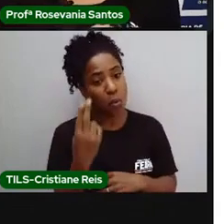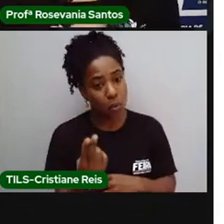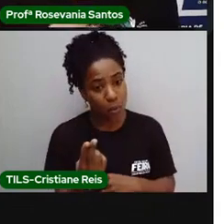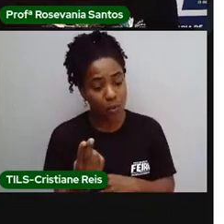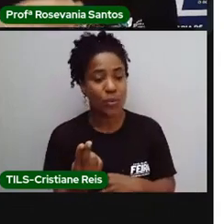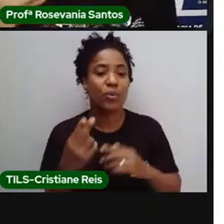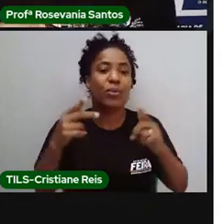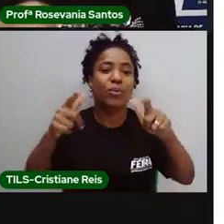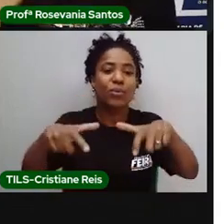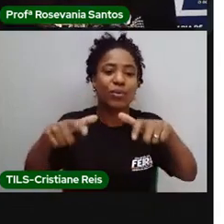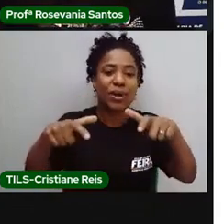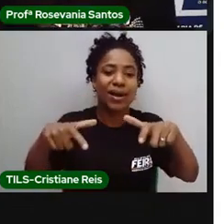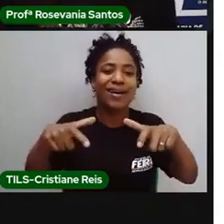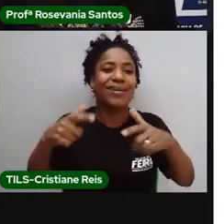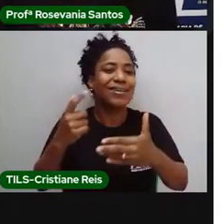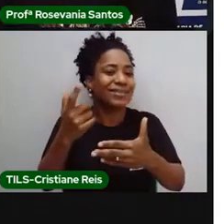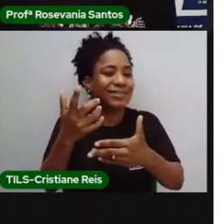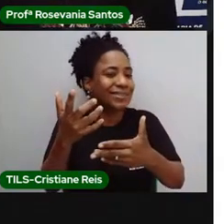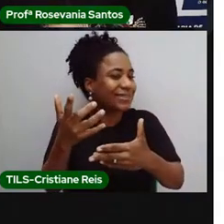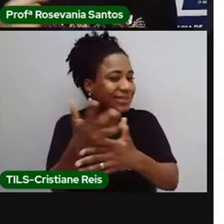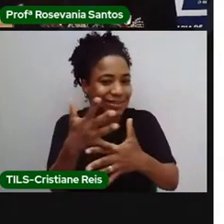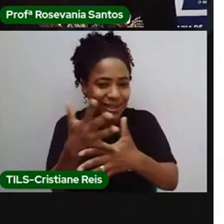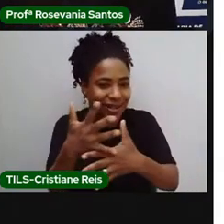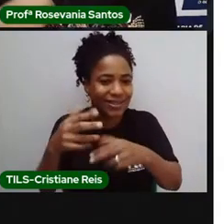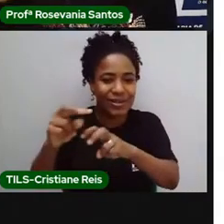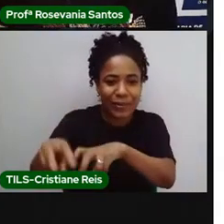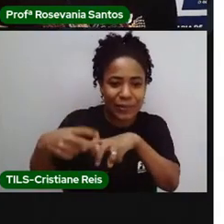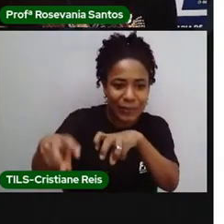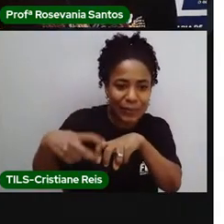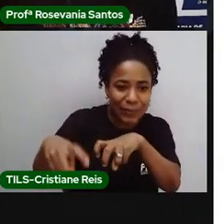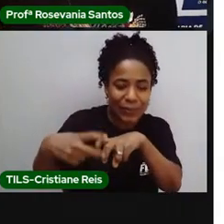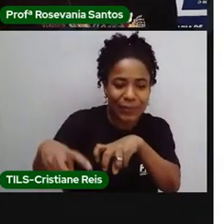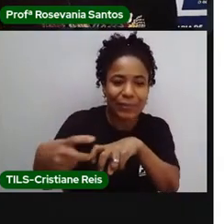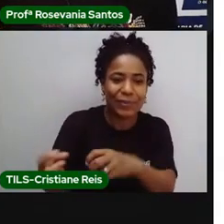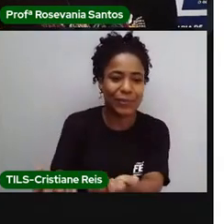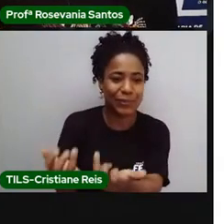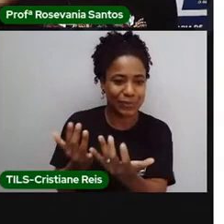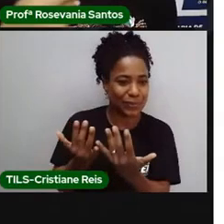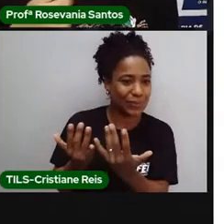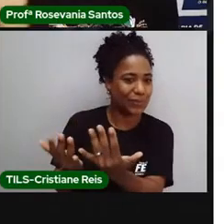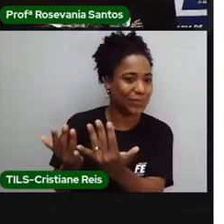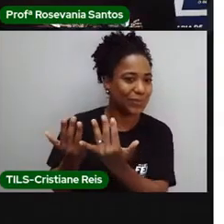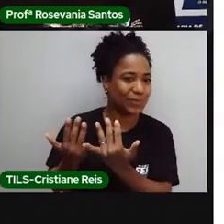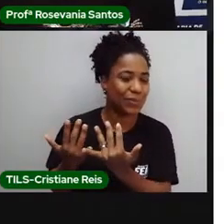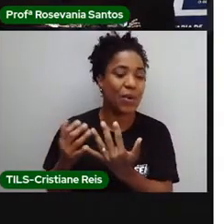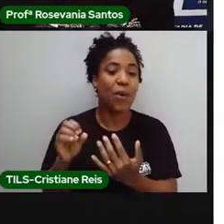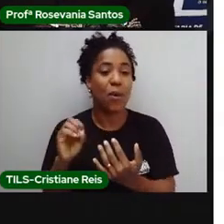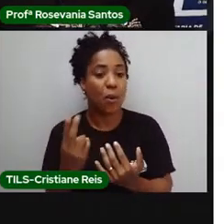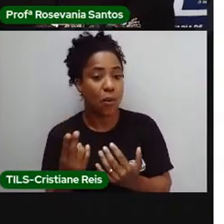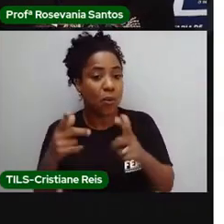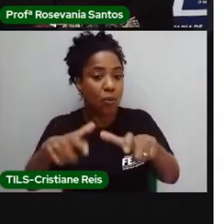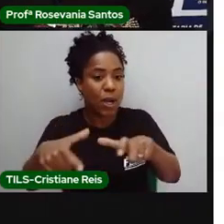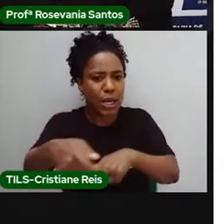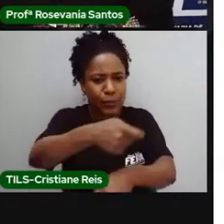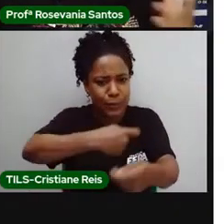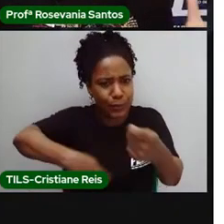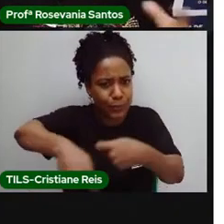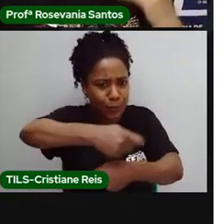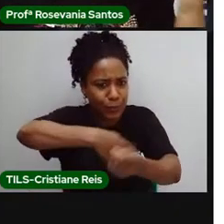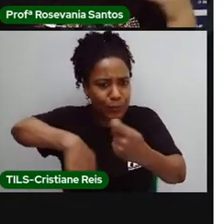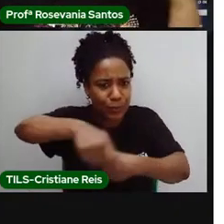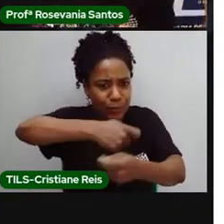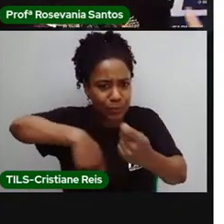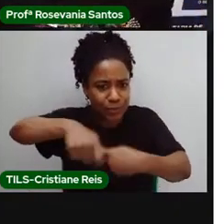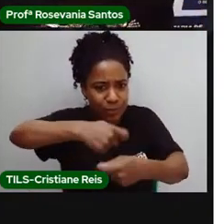para, né, cidades voltadas para a agricultura, ou para as relações comerciais e novos, né, que o